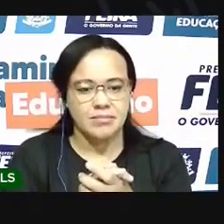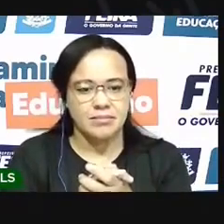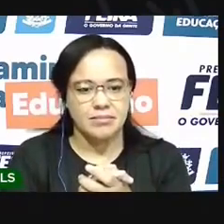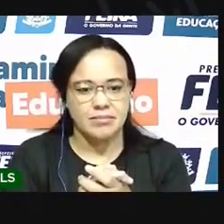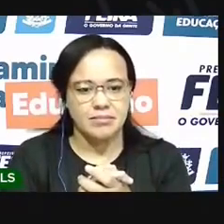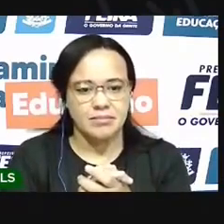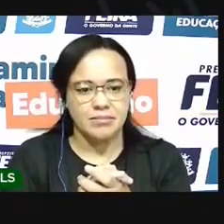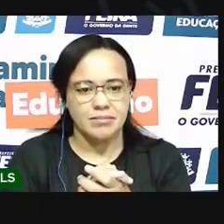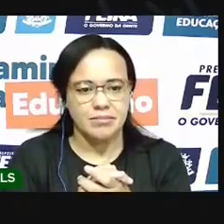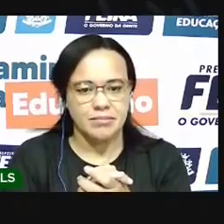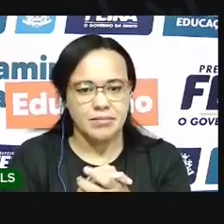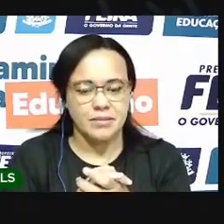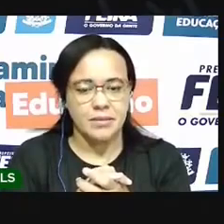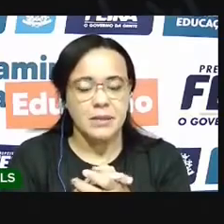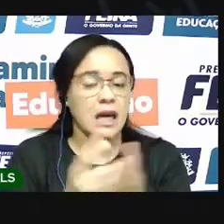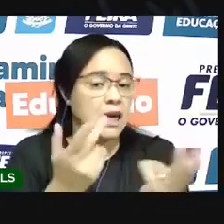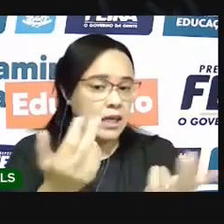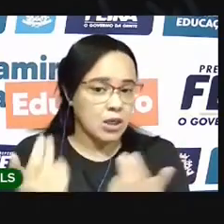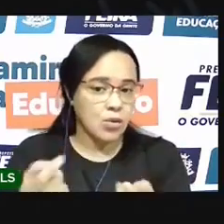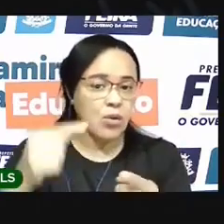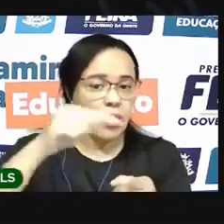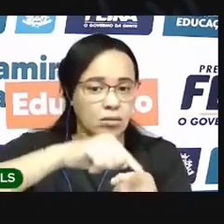Faz isso dos dois lados